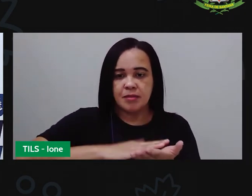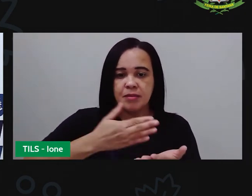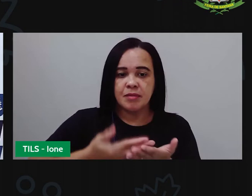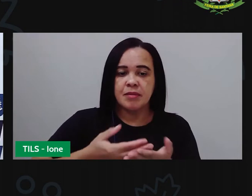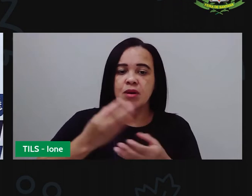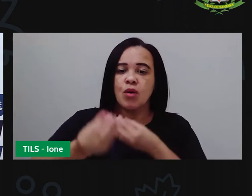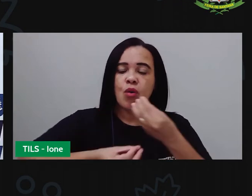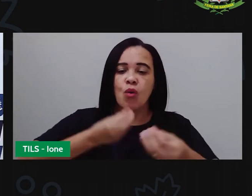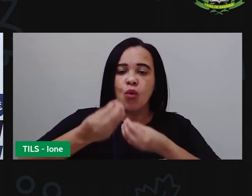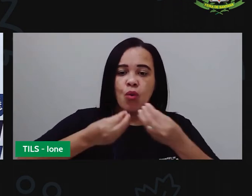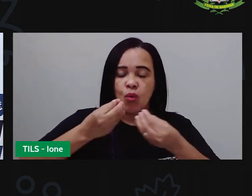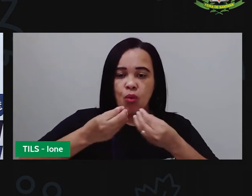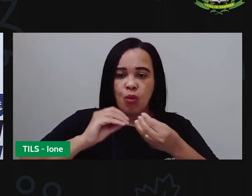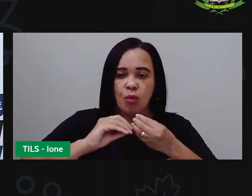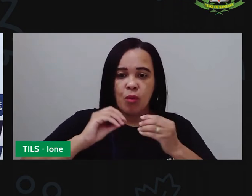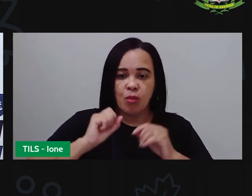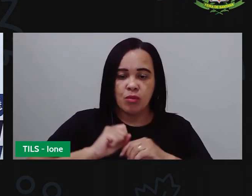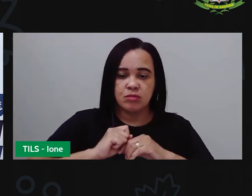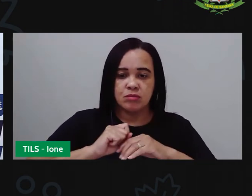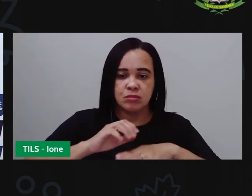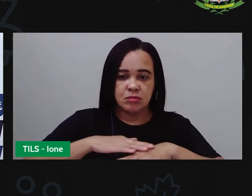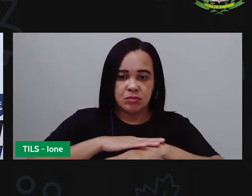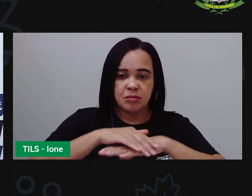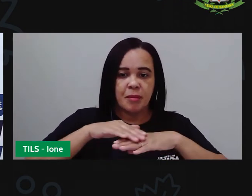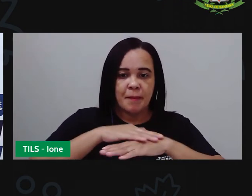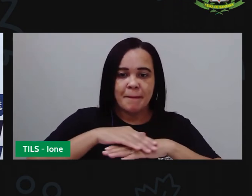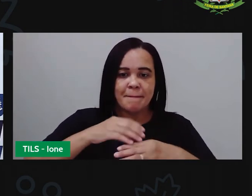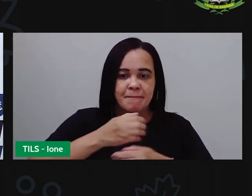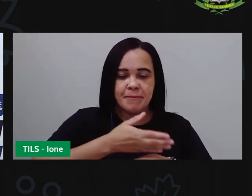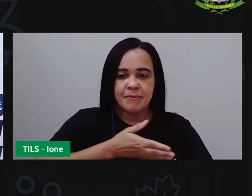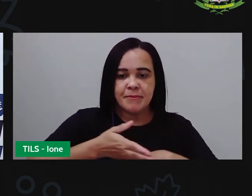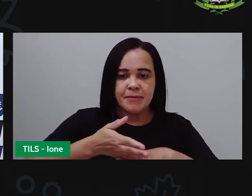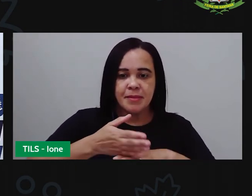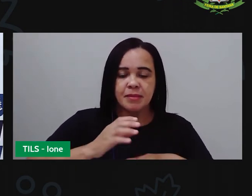tem um tom mais claro, uma pele branca, um tom mais claro.